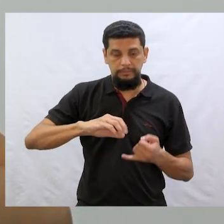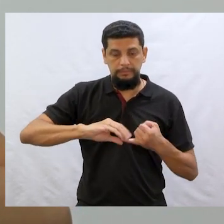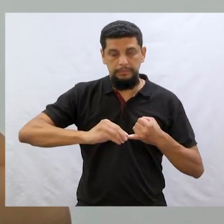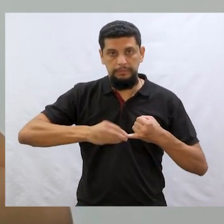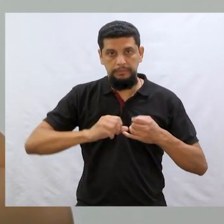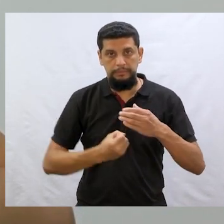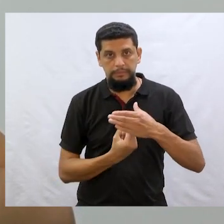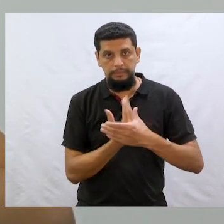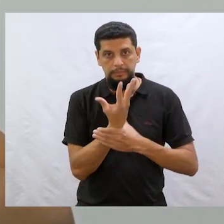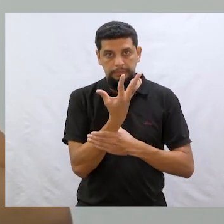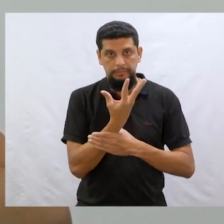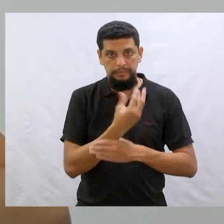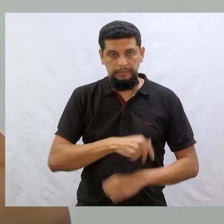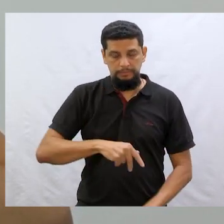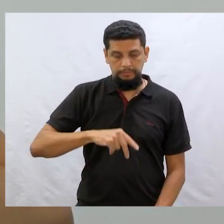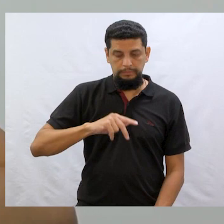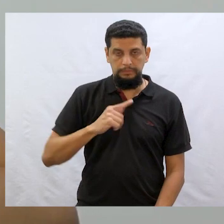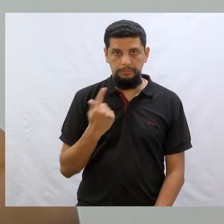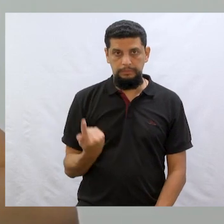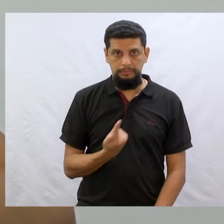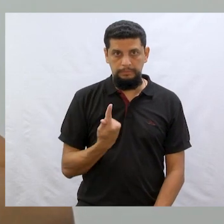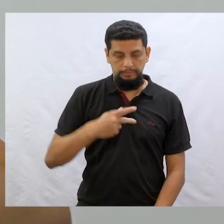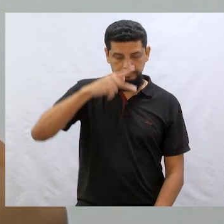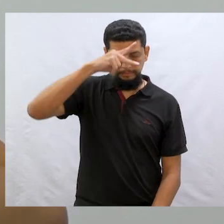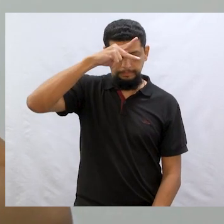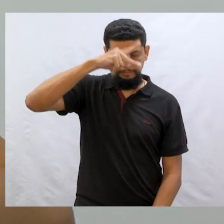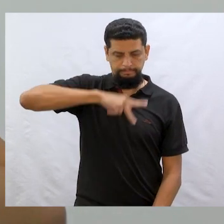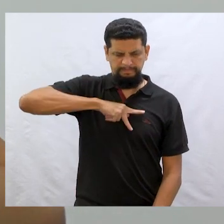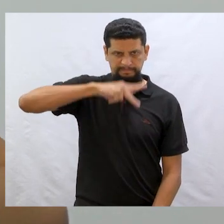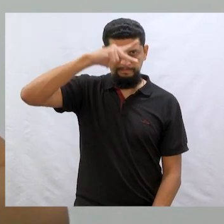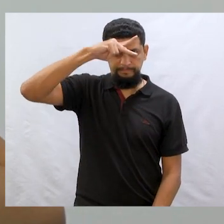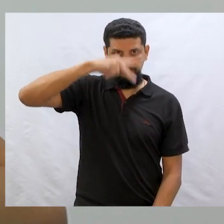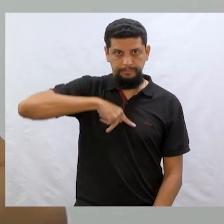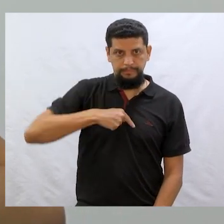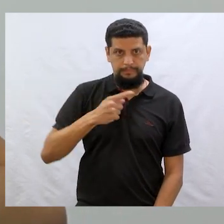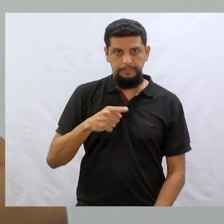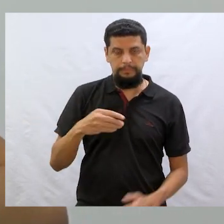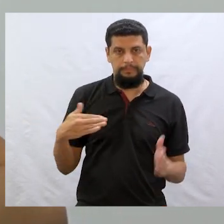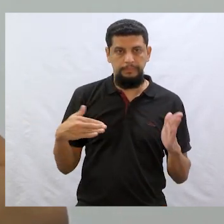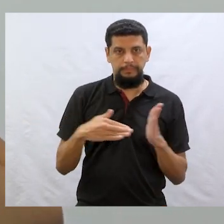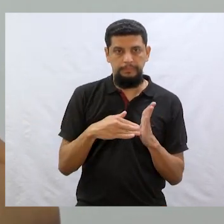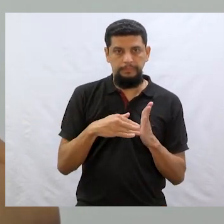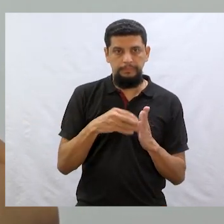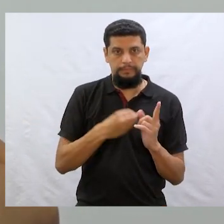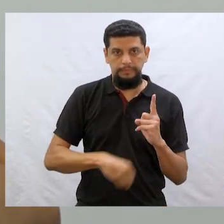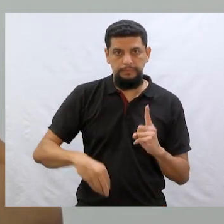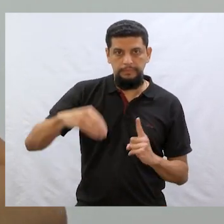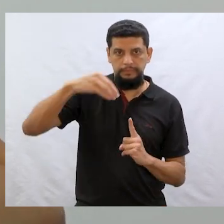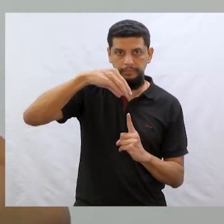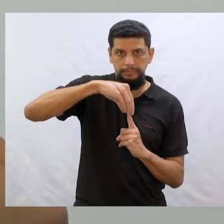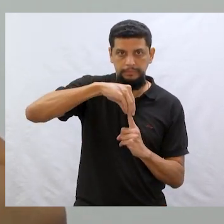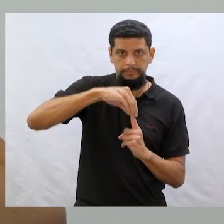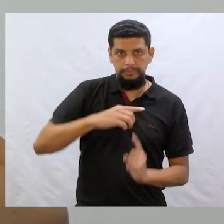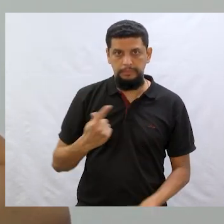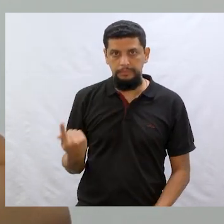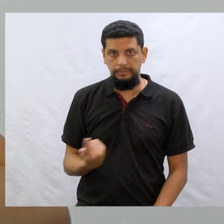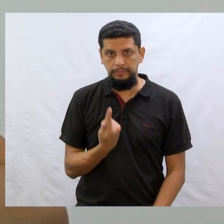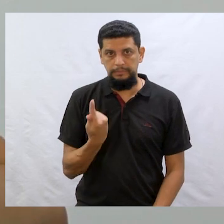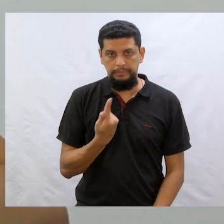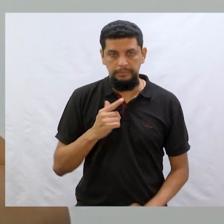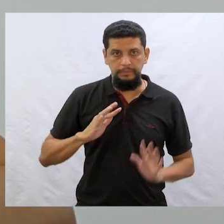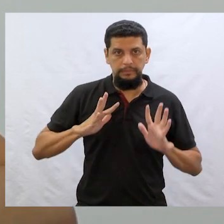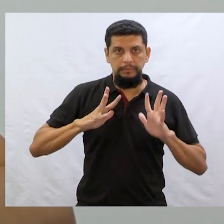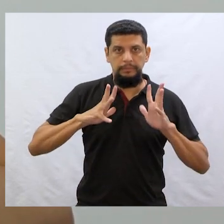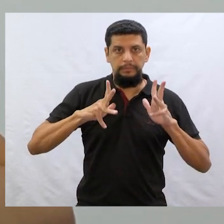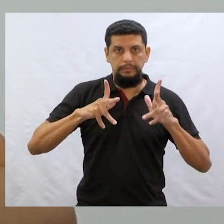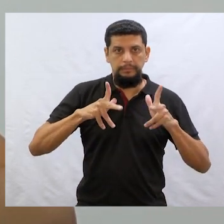é o Chicante Egoísta. E a última é a Princesa e o Chicante. Essas são